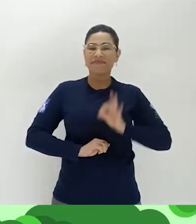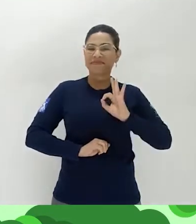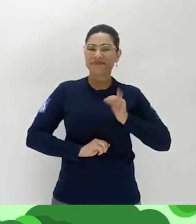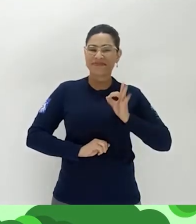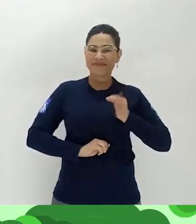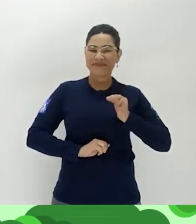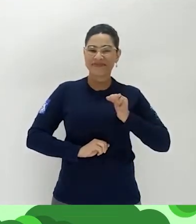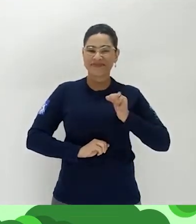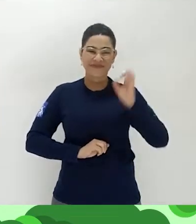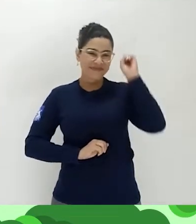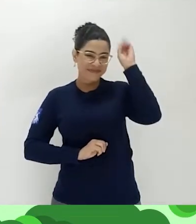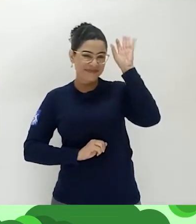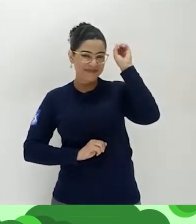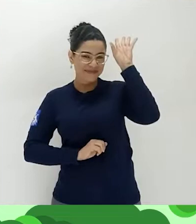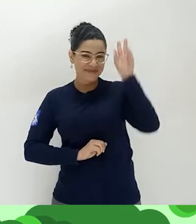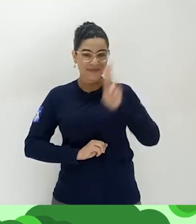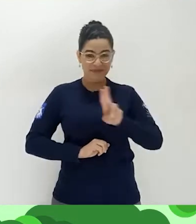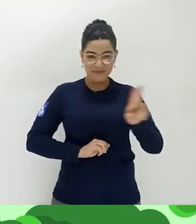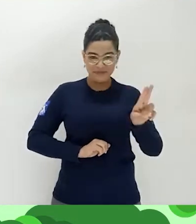Baleia.